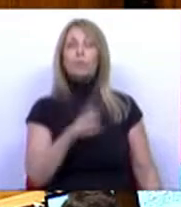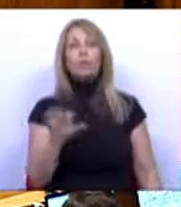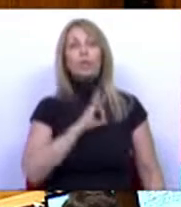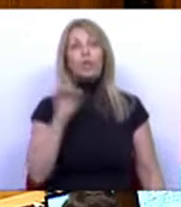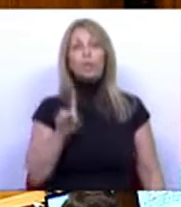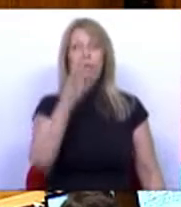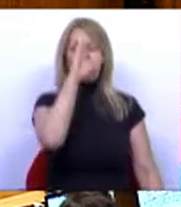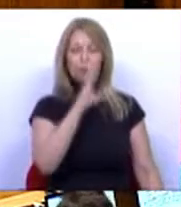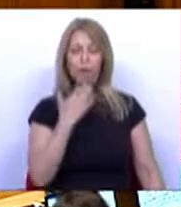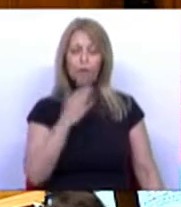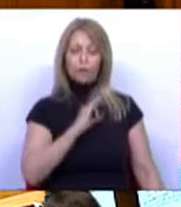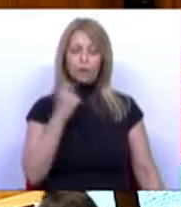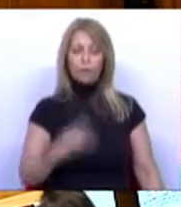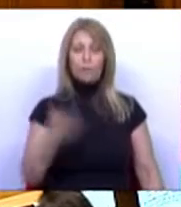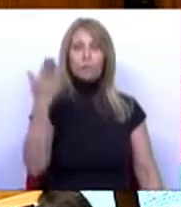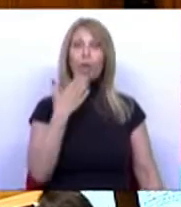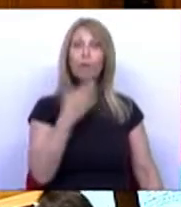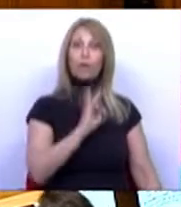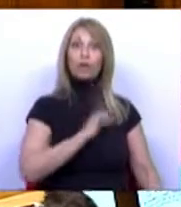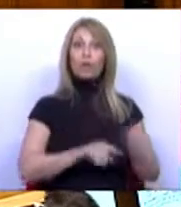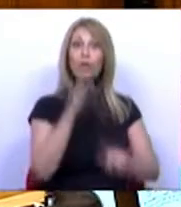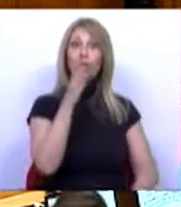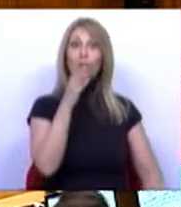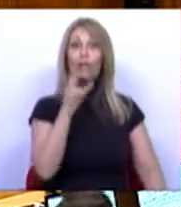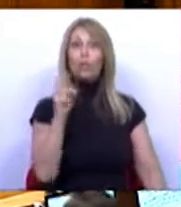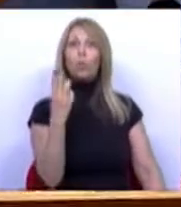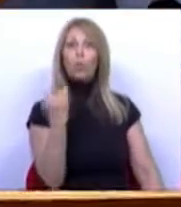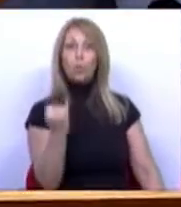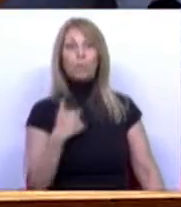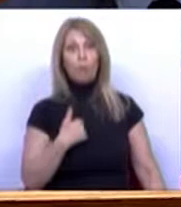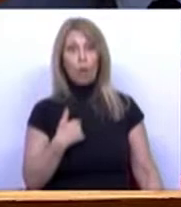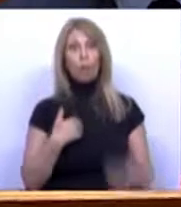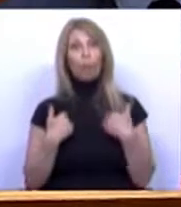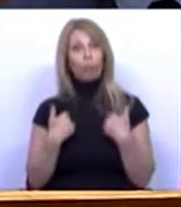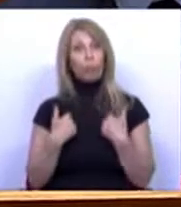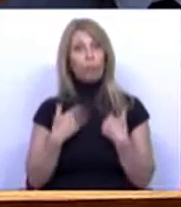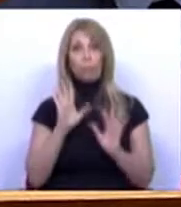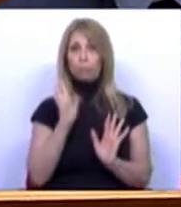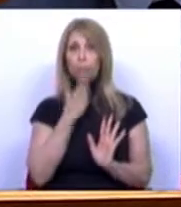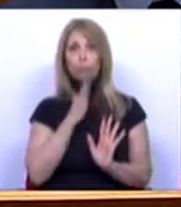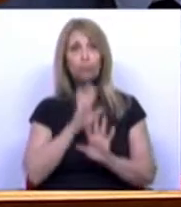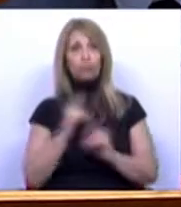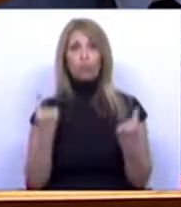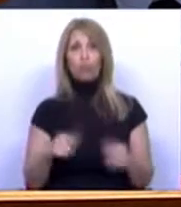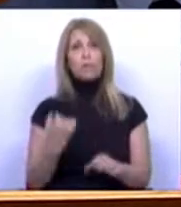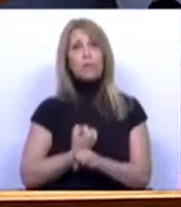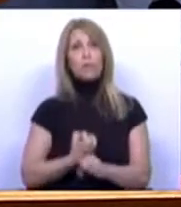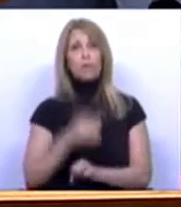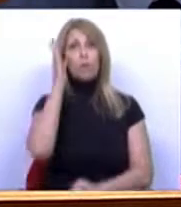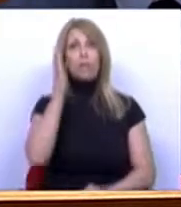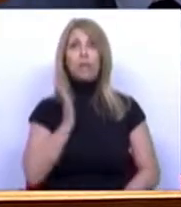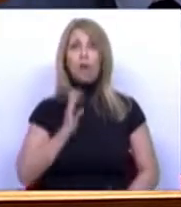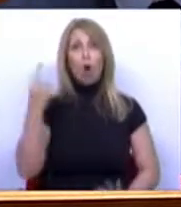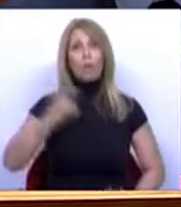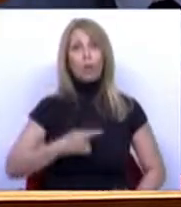Muito obrigado, Sr. Presidente. Muito obrigado, Sr. Deputado Rui Tavares. Eu, por mim, bastou um serviço militar obrigatório para conhecer